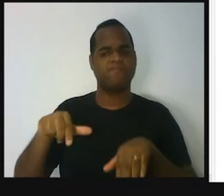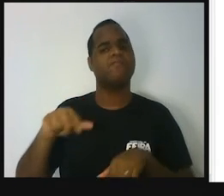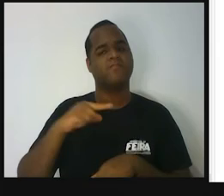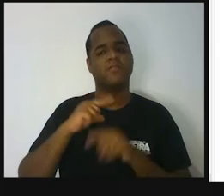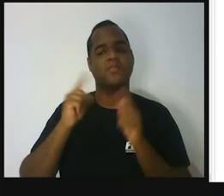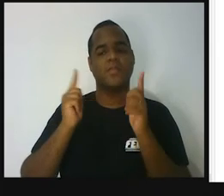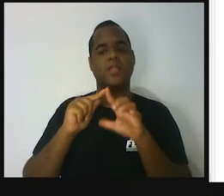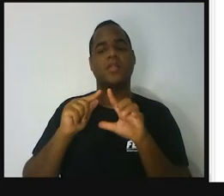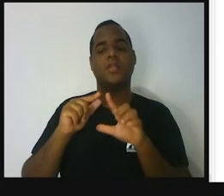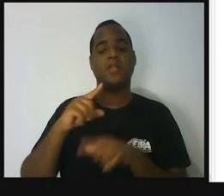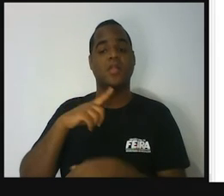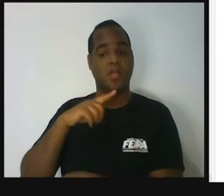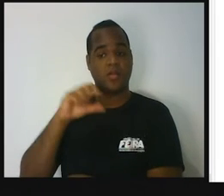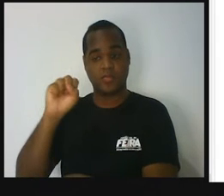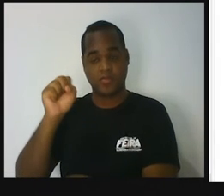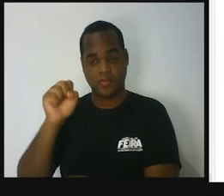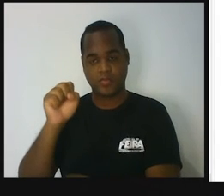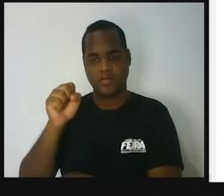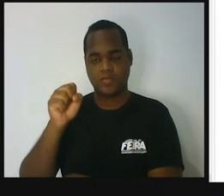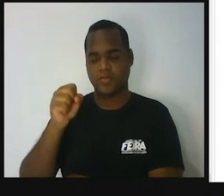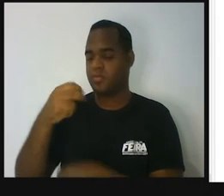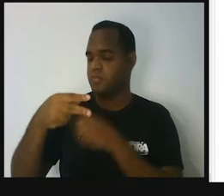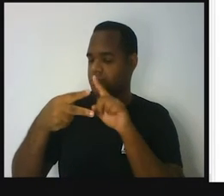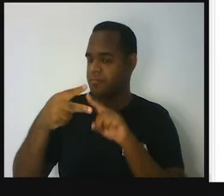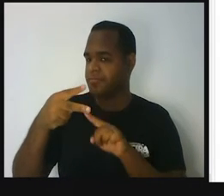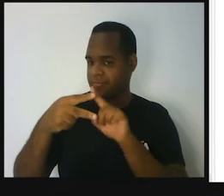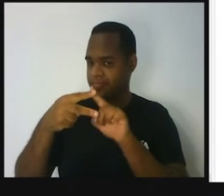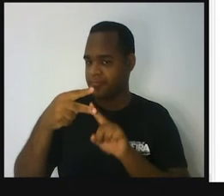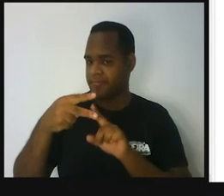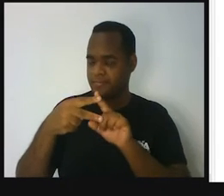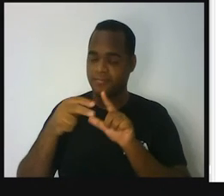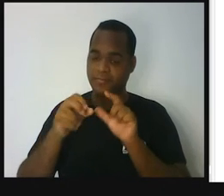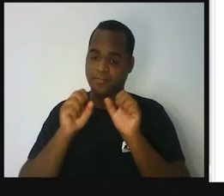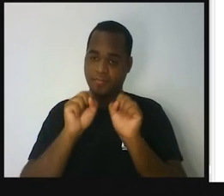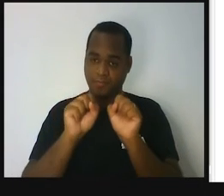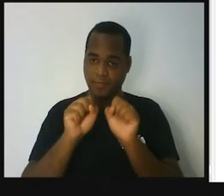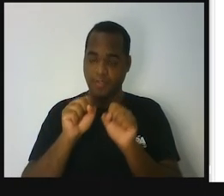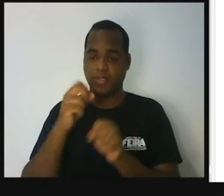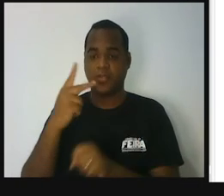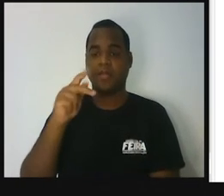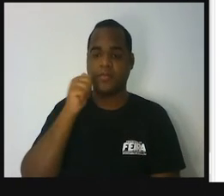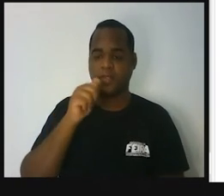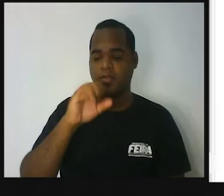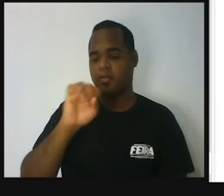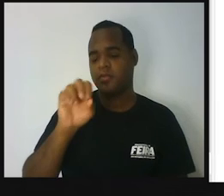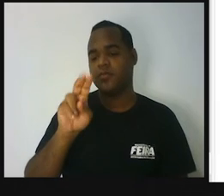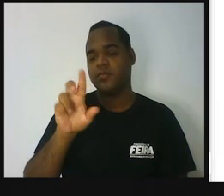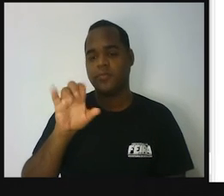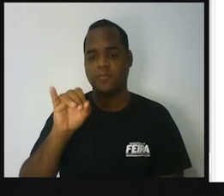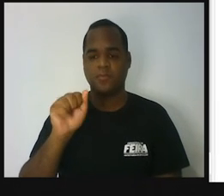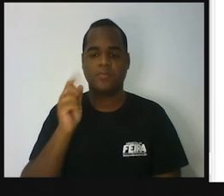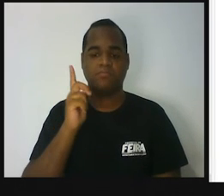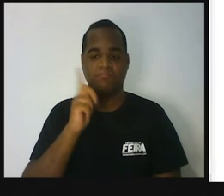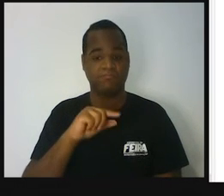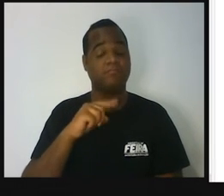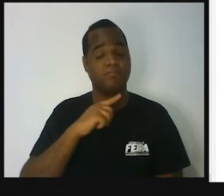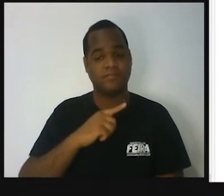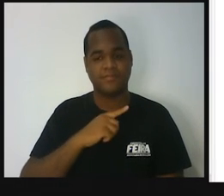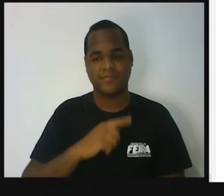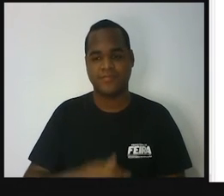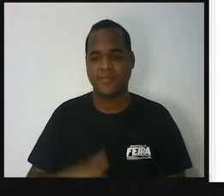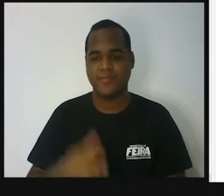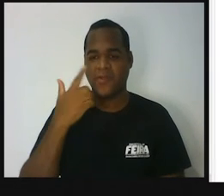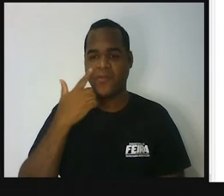E dessas oito, duas possibilidades fazem com que Júlia ganhe a partida. Vou colocar isso